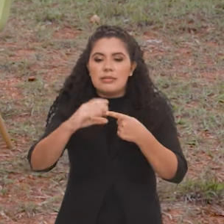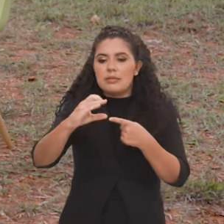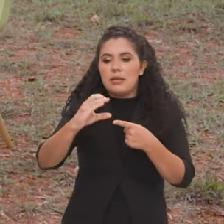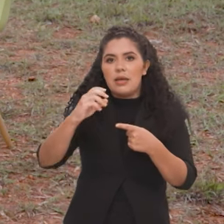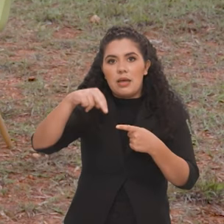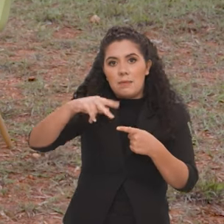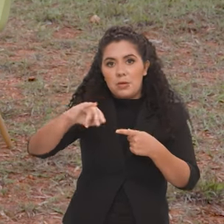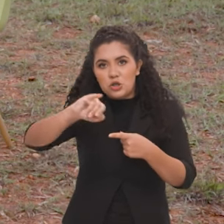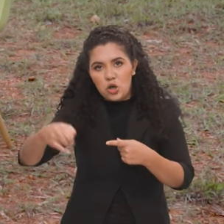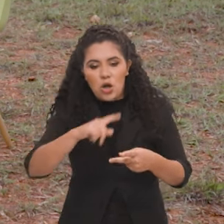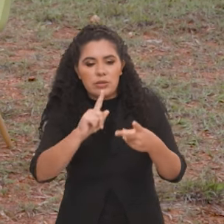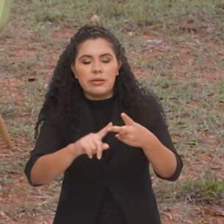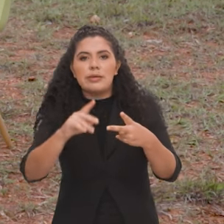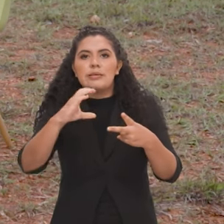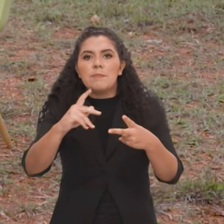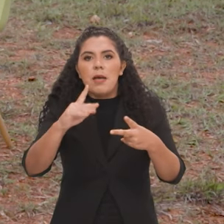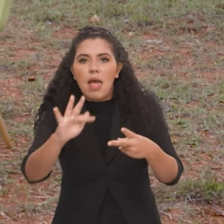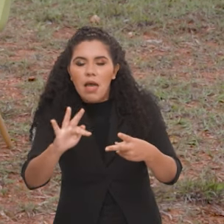CPF associado como